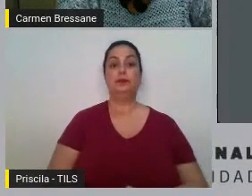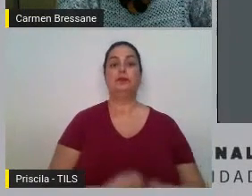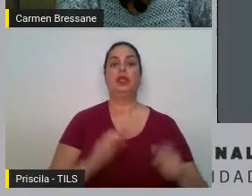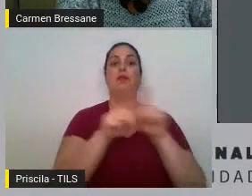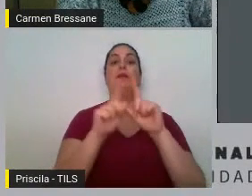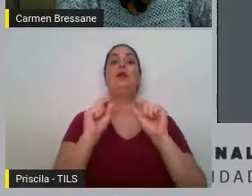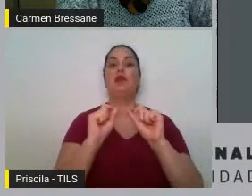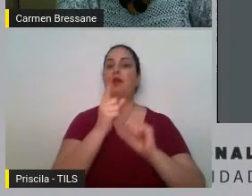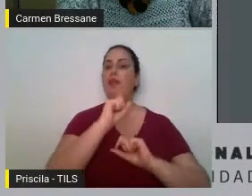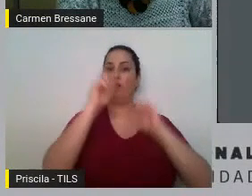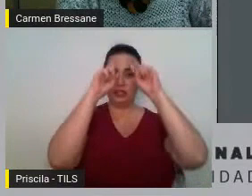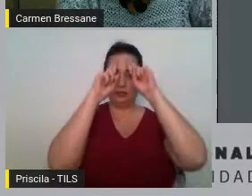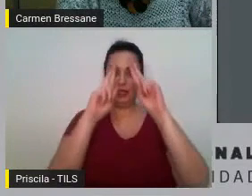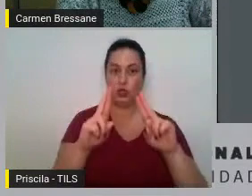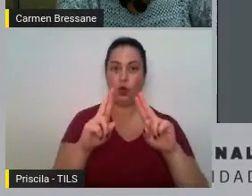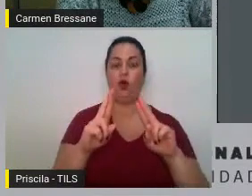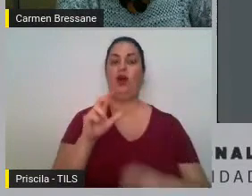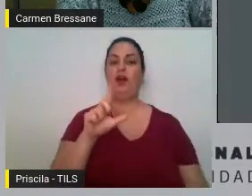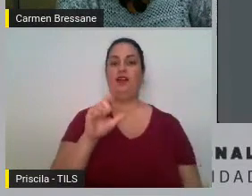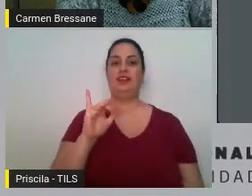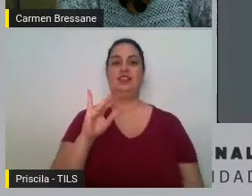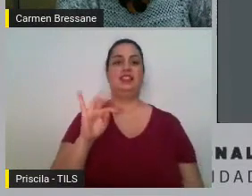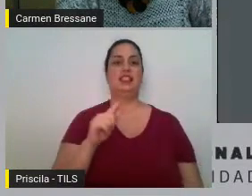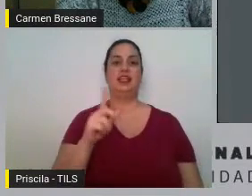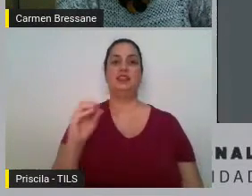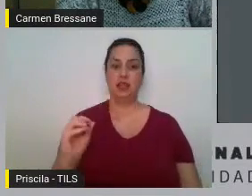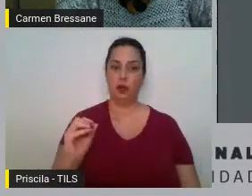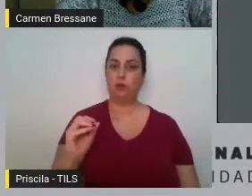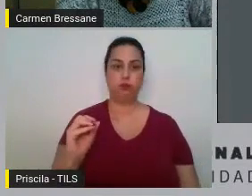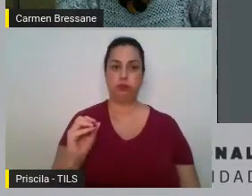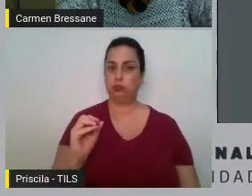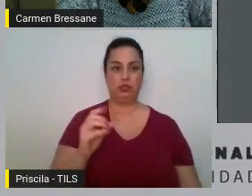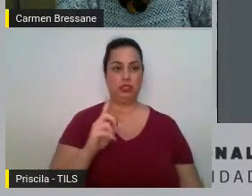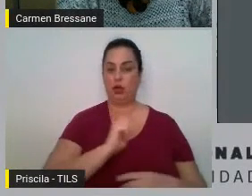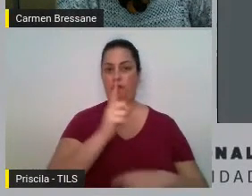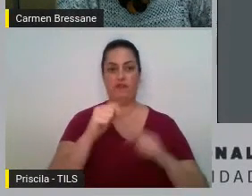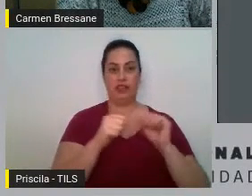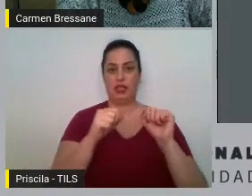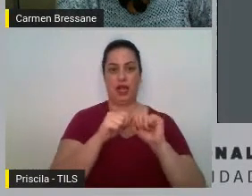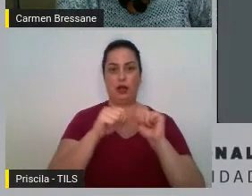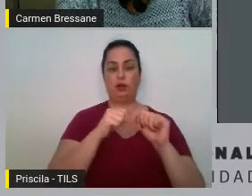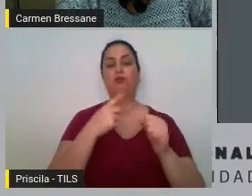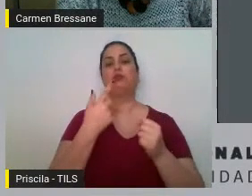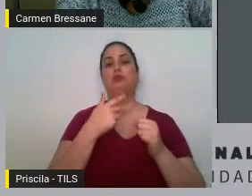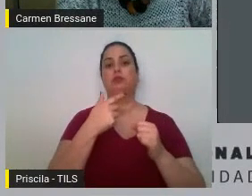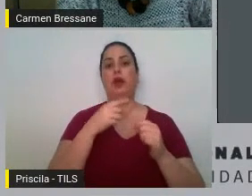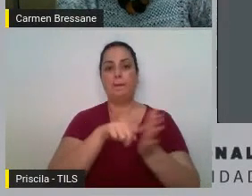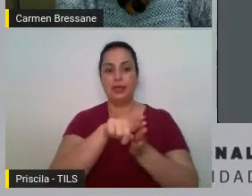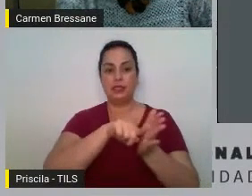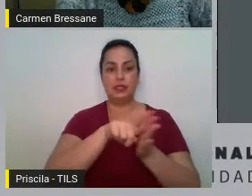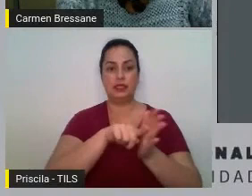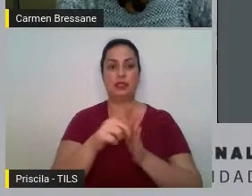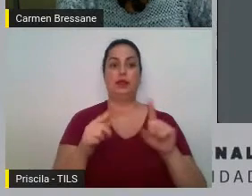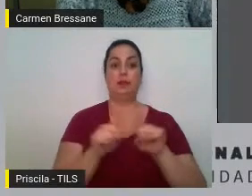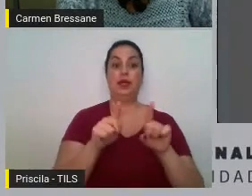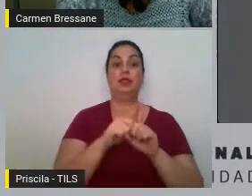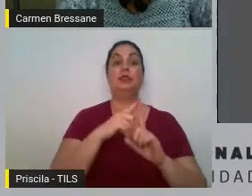presencial que não se aplica. Houve desvio e sequestro de arrecadação tributária